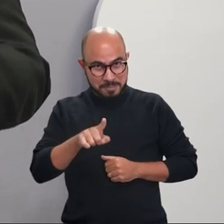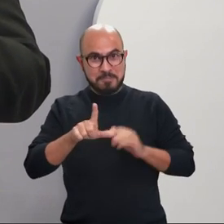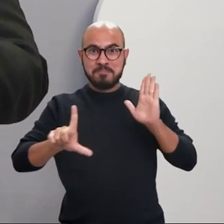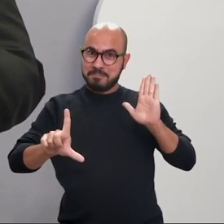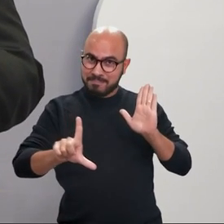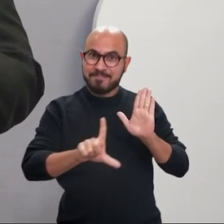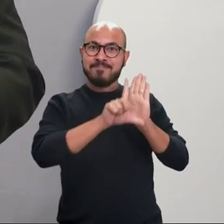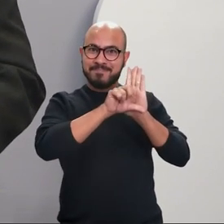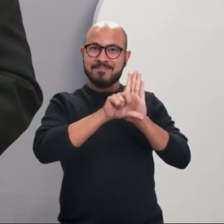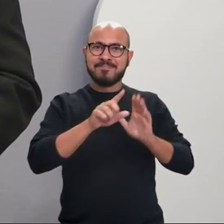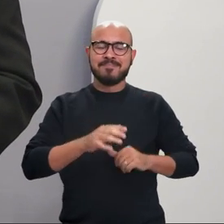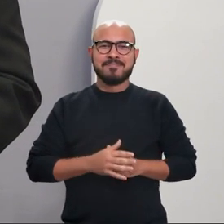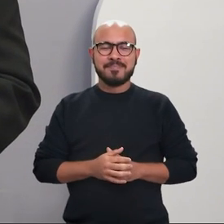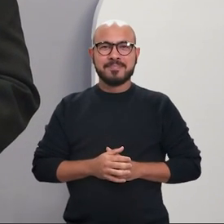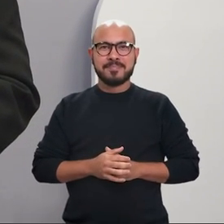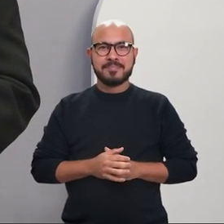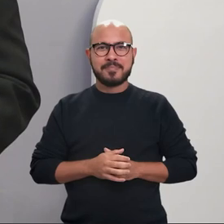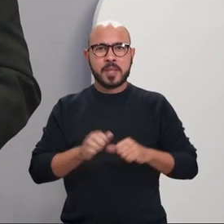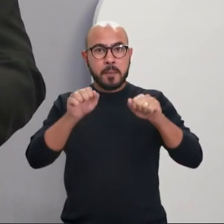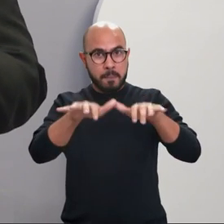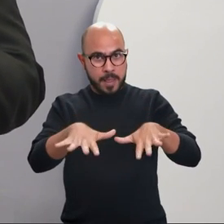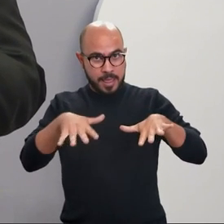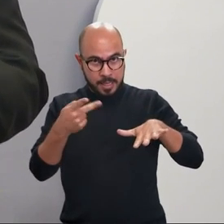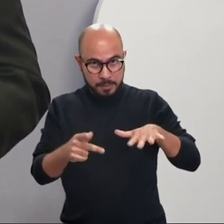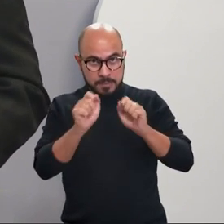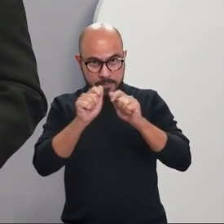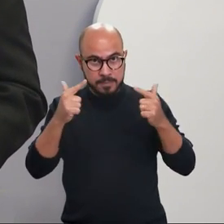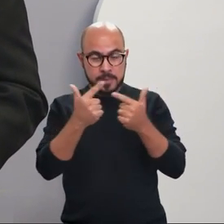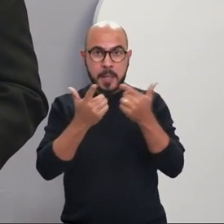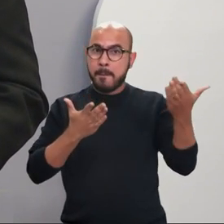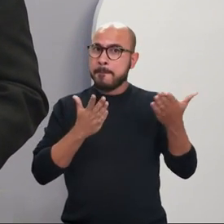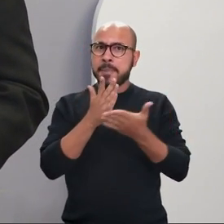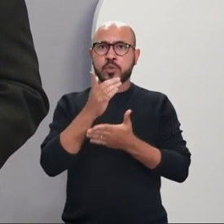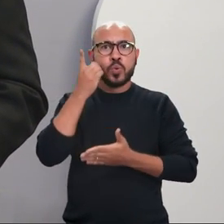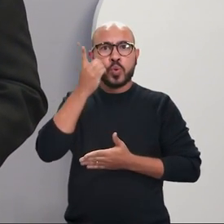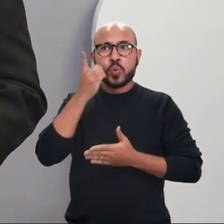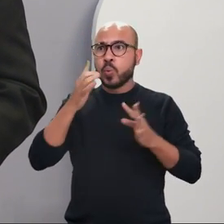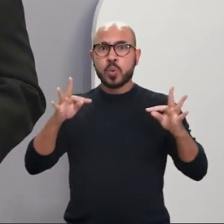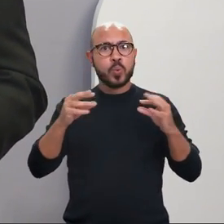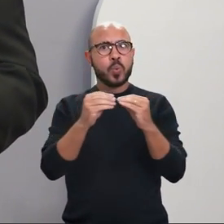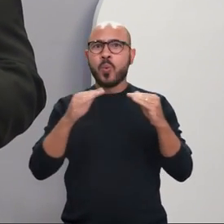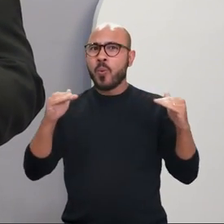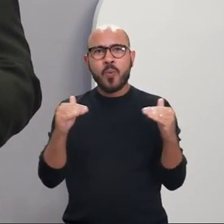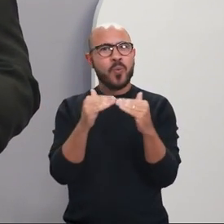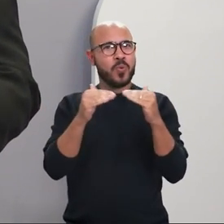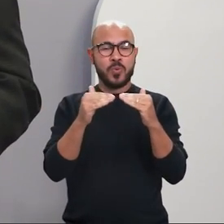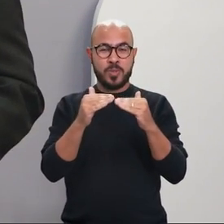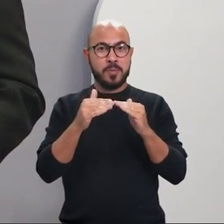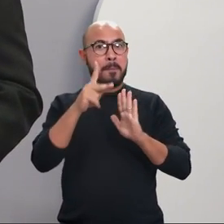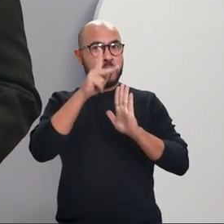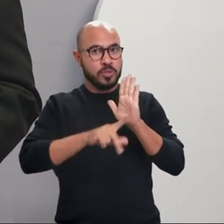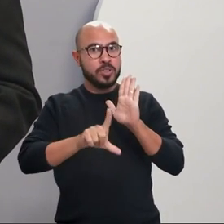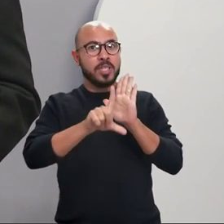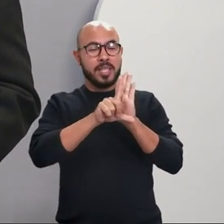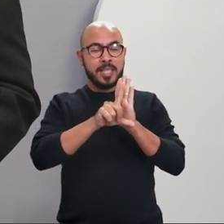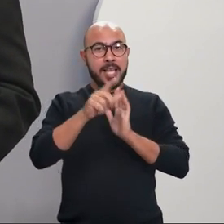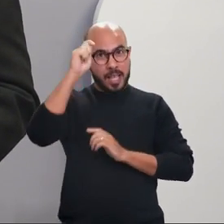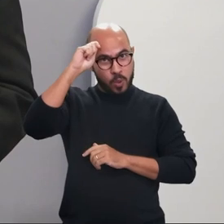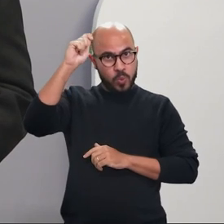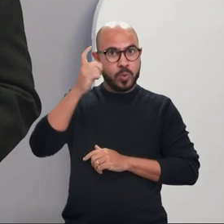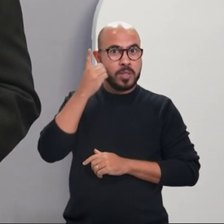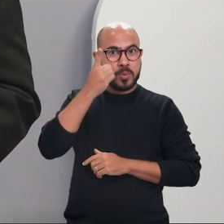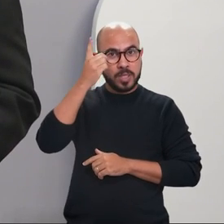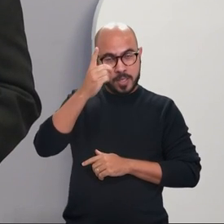Agora é lei. O plenário aprovou por unanimidade o projeto de lei do deputado Paulo